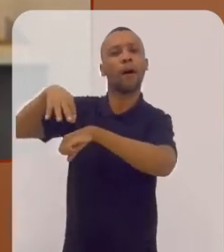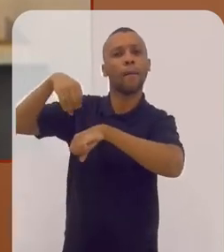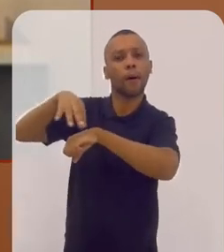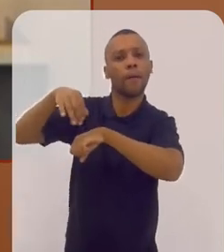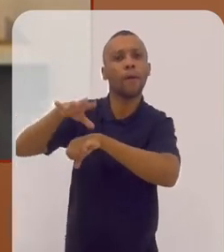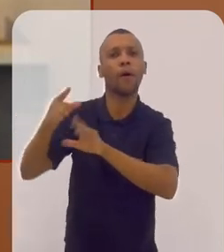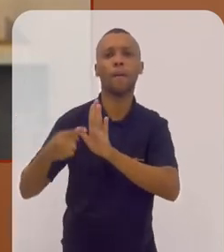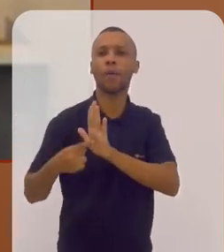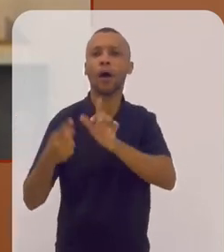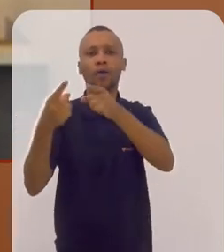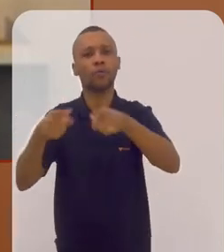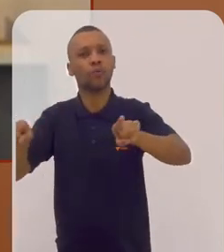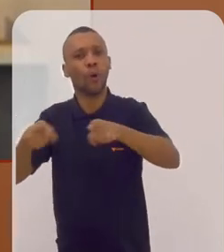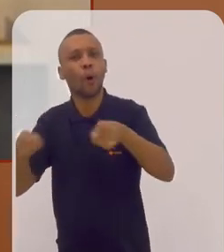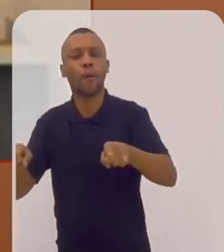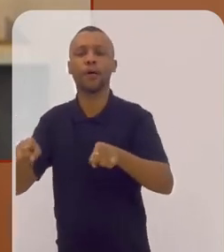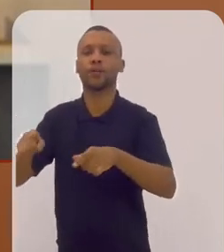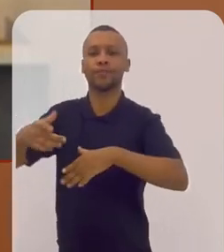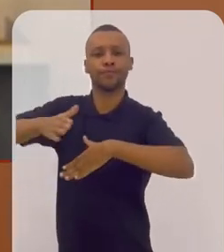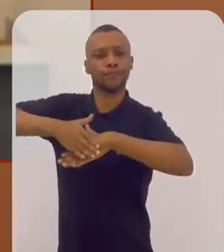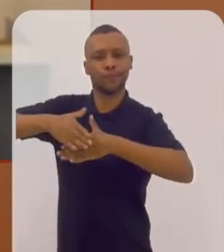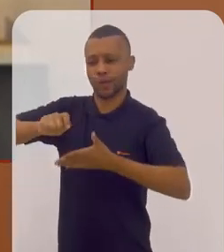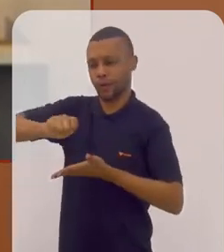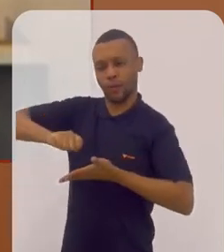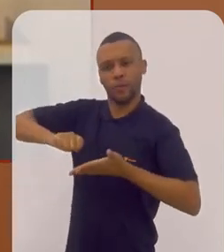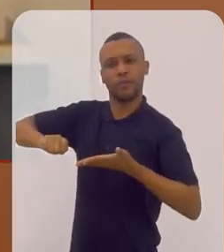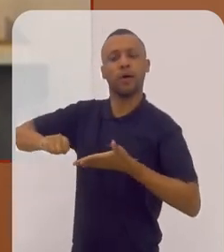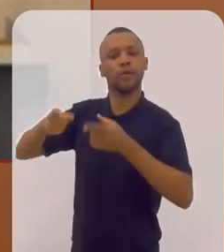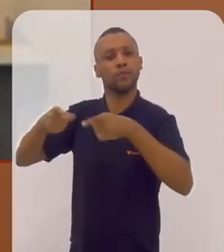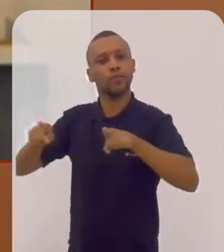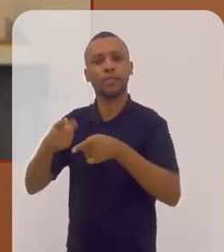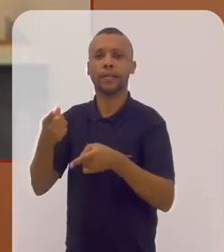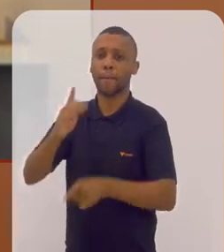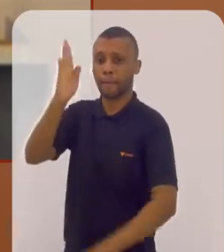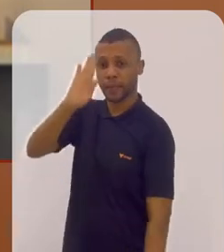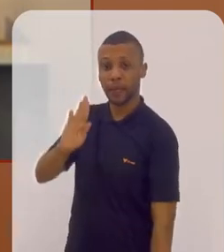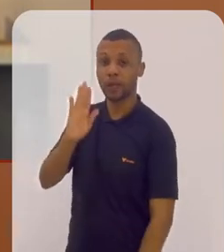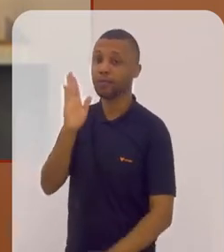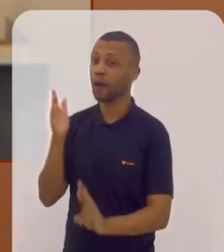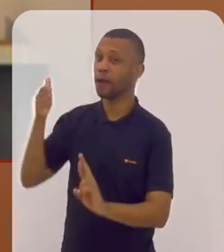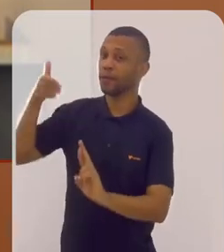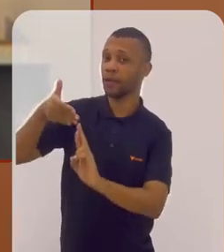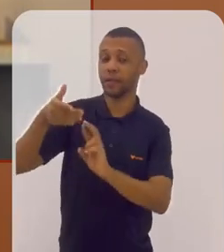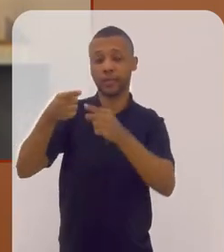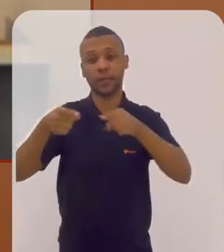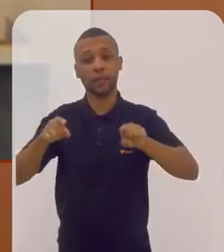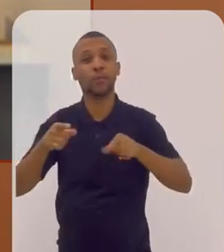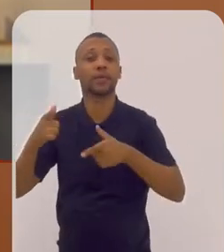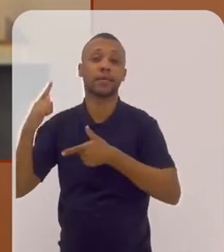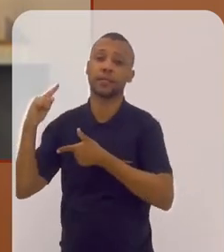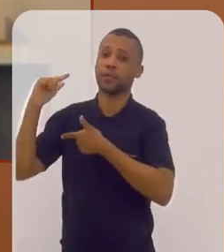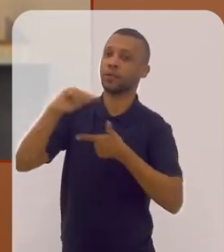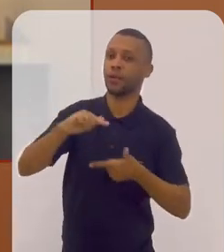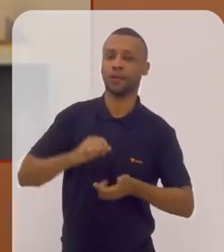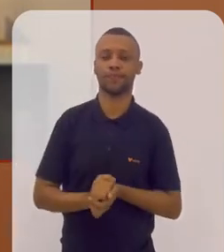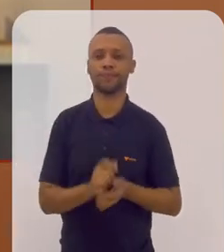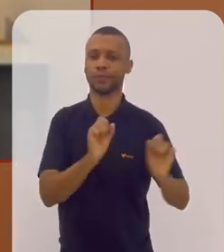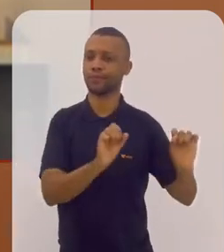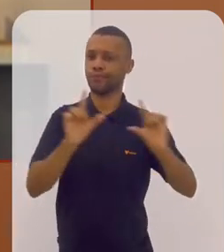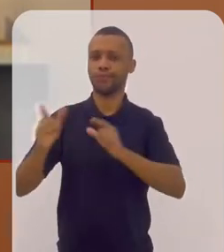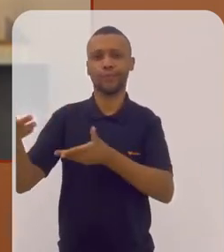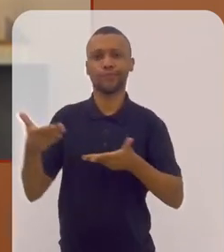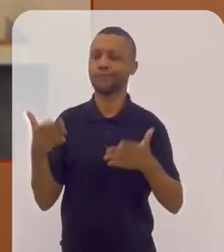de obras musicais de compositores brasileiros, uma referência da música clássica. Nossa convidada de hoje